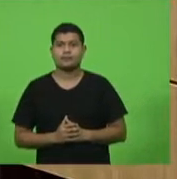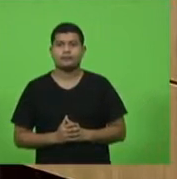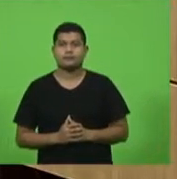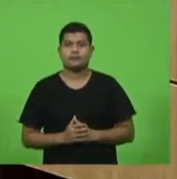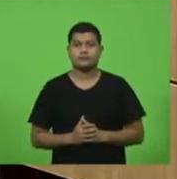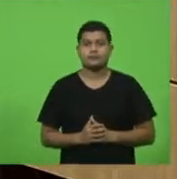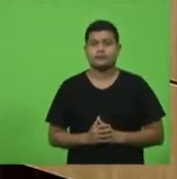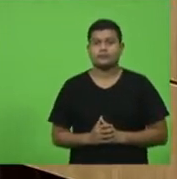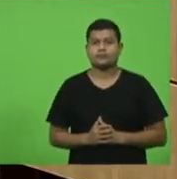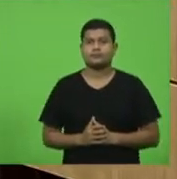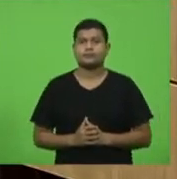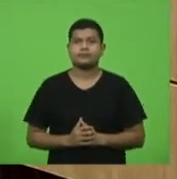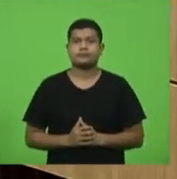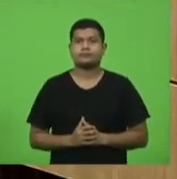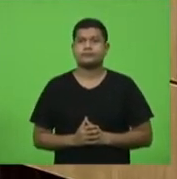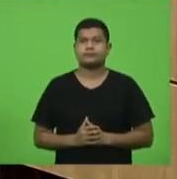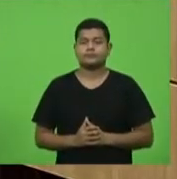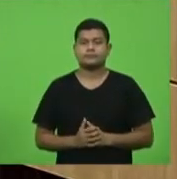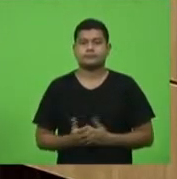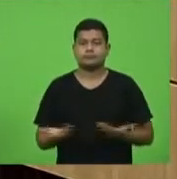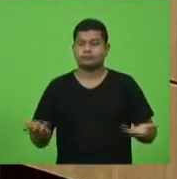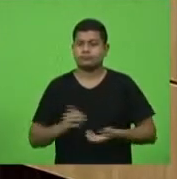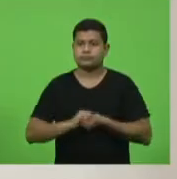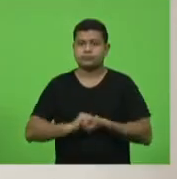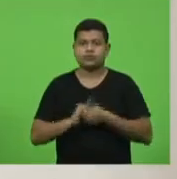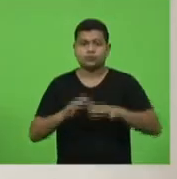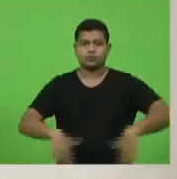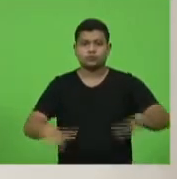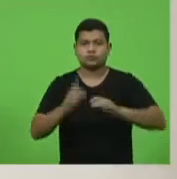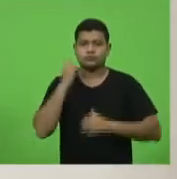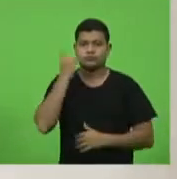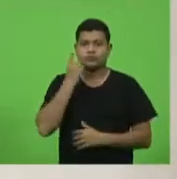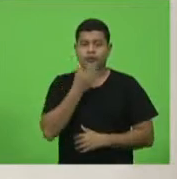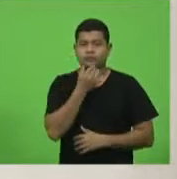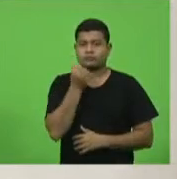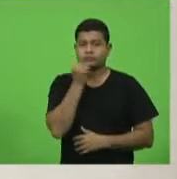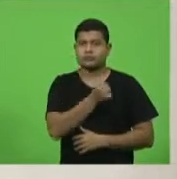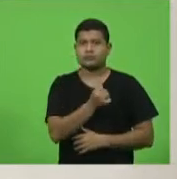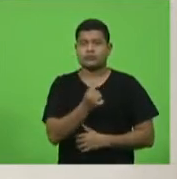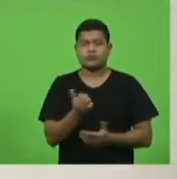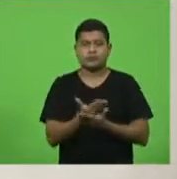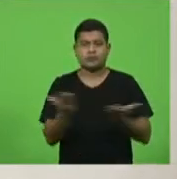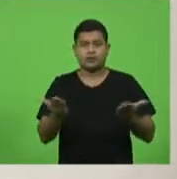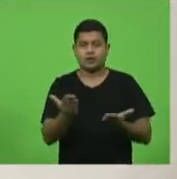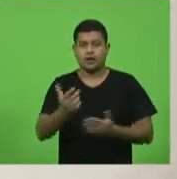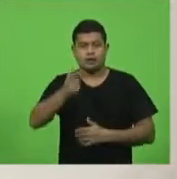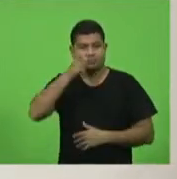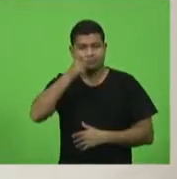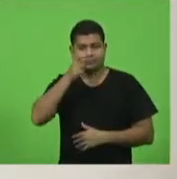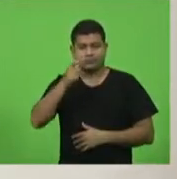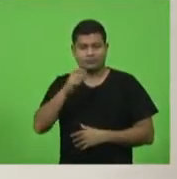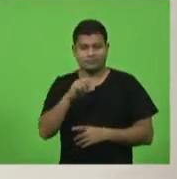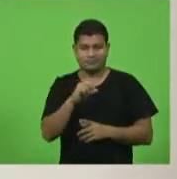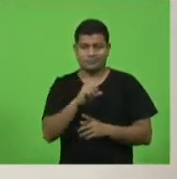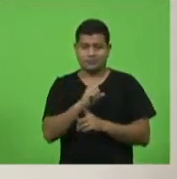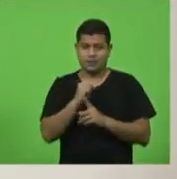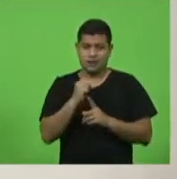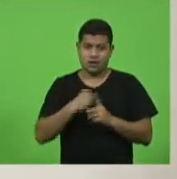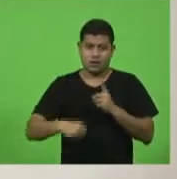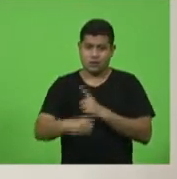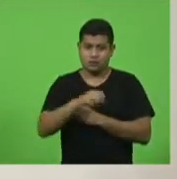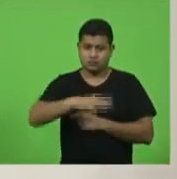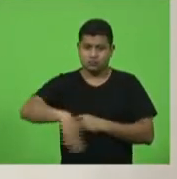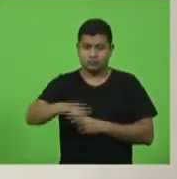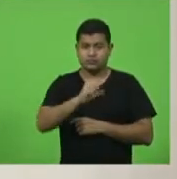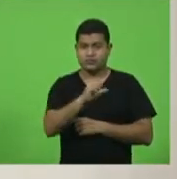Eu gostaria de cumprimentar todos os nossos deputados, nossas deputadas, aos catarinenses e, sob a proteção